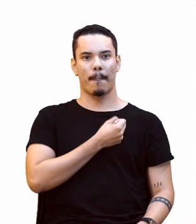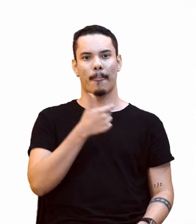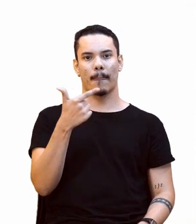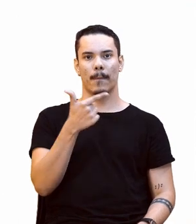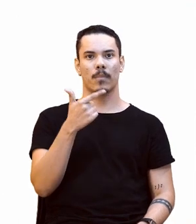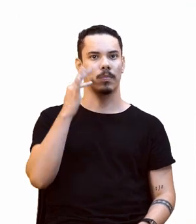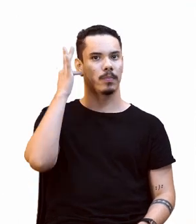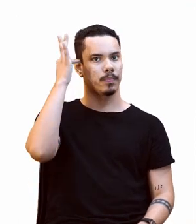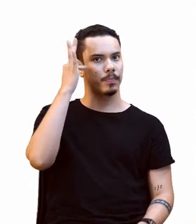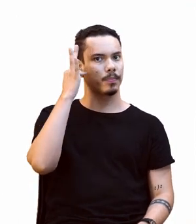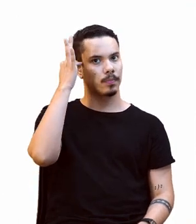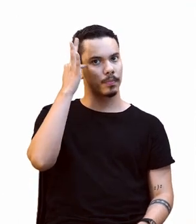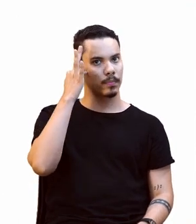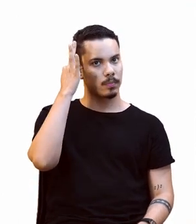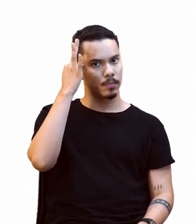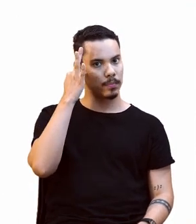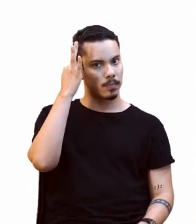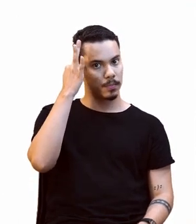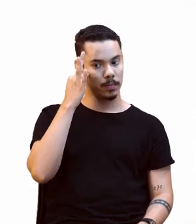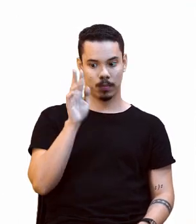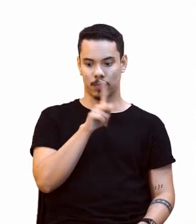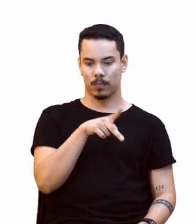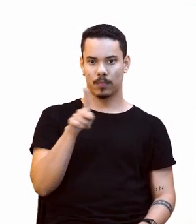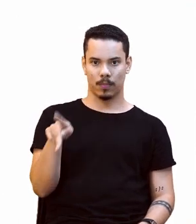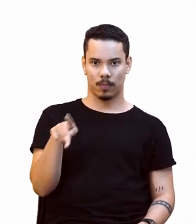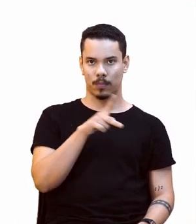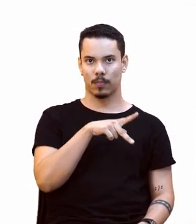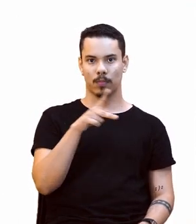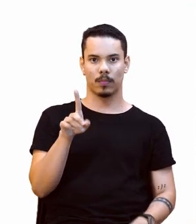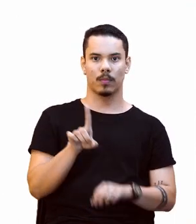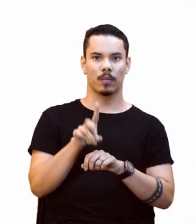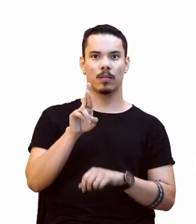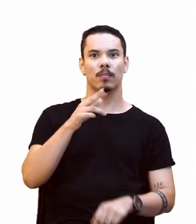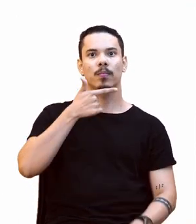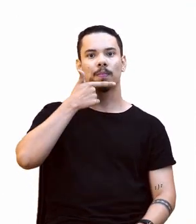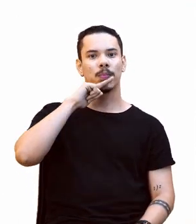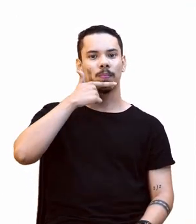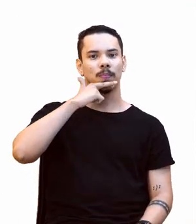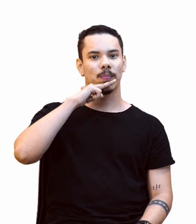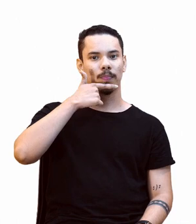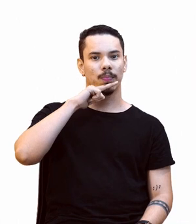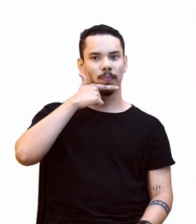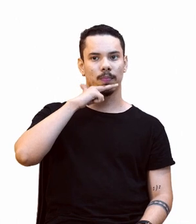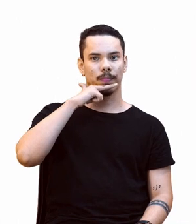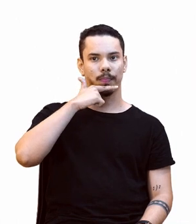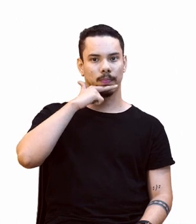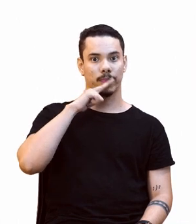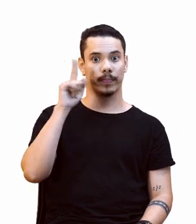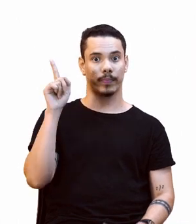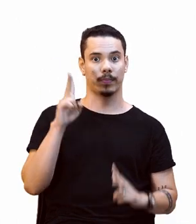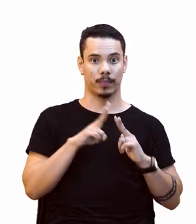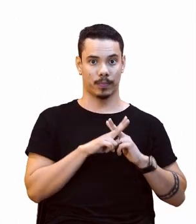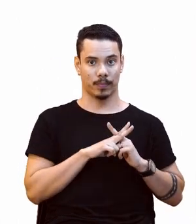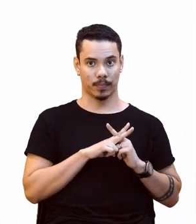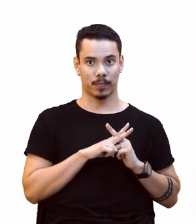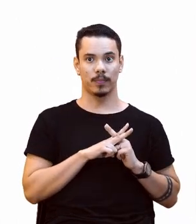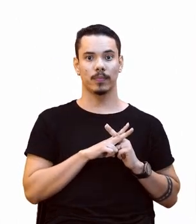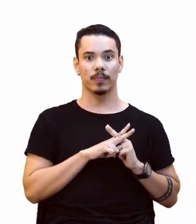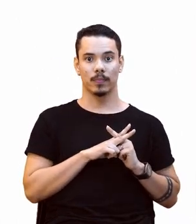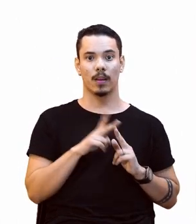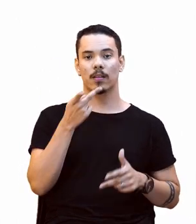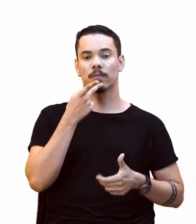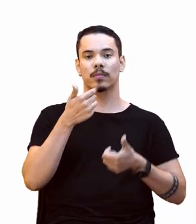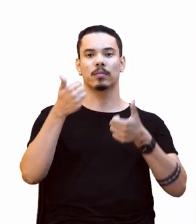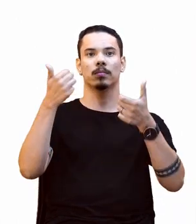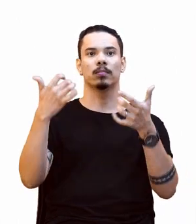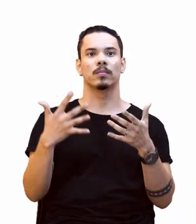filósofo e professor Dr. José N. Detone, lá da Unir, ok? Vai dizer que o